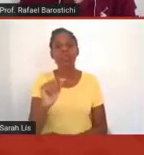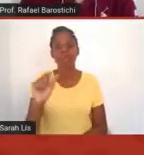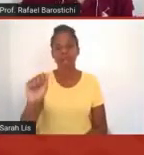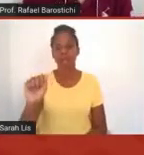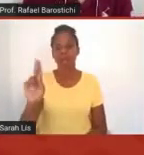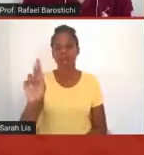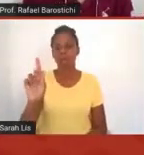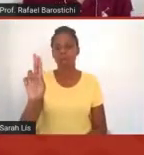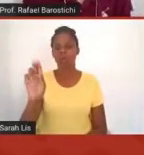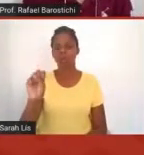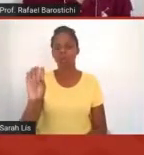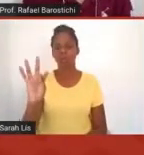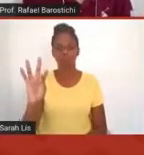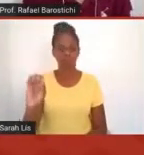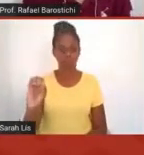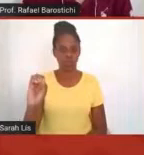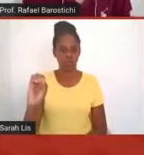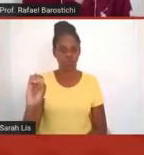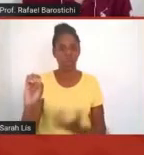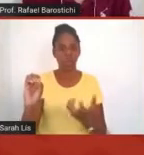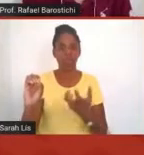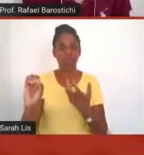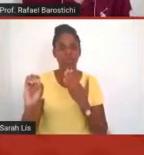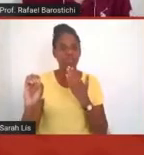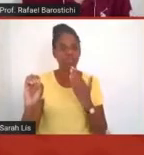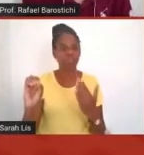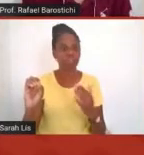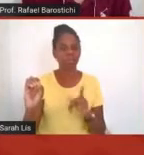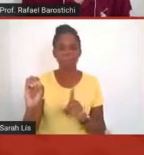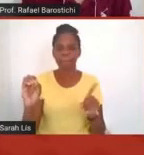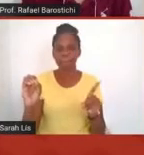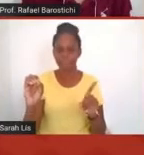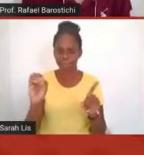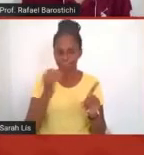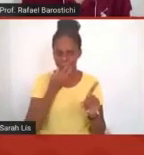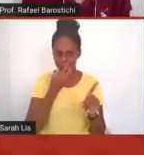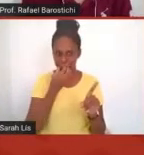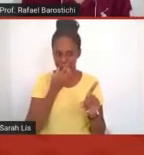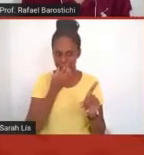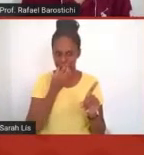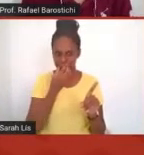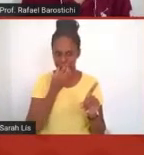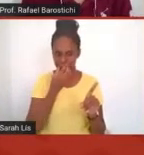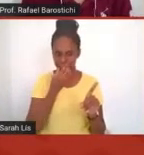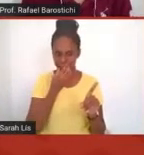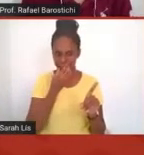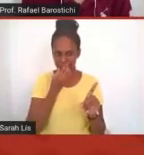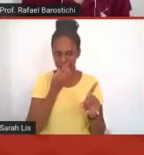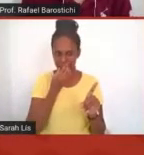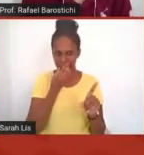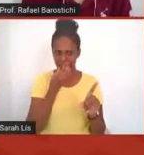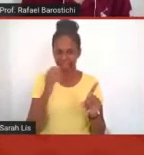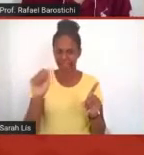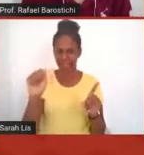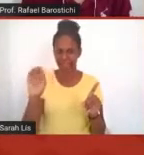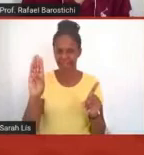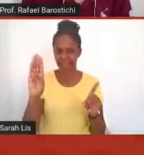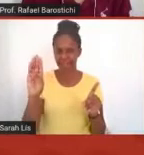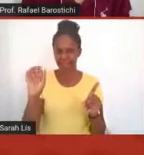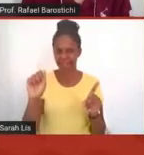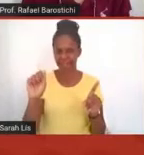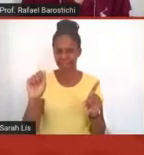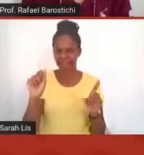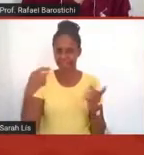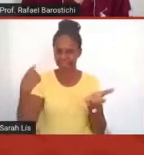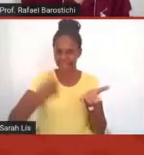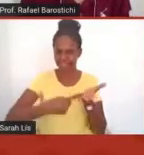para ele compartilhar aquela aquela aba que eu que a gente tinha